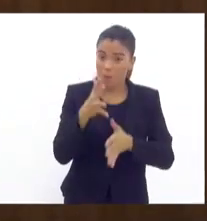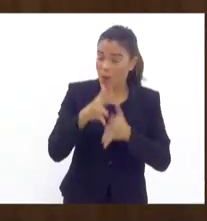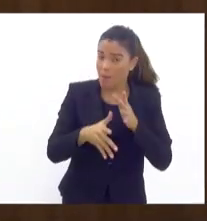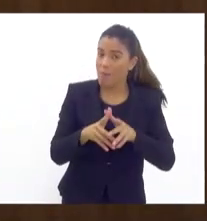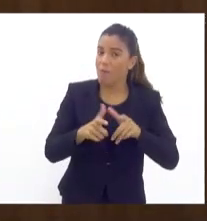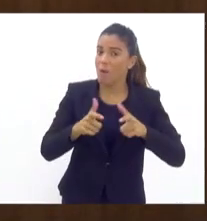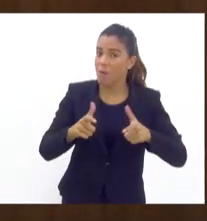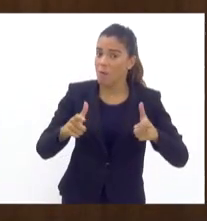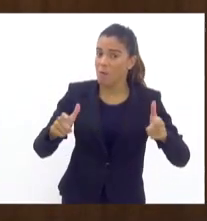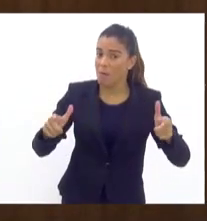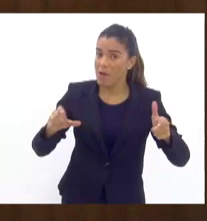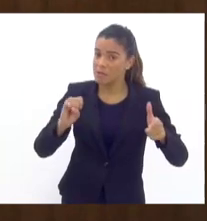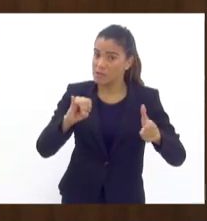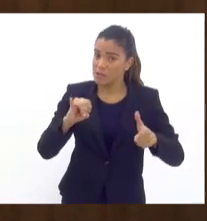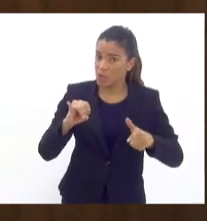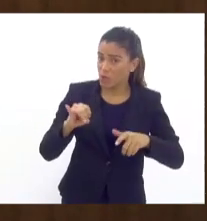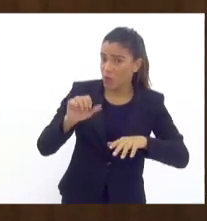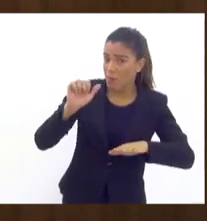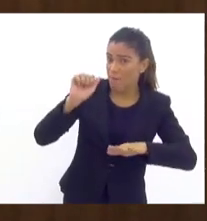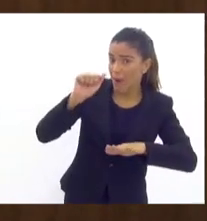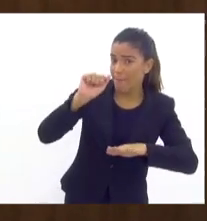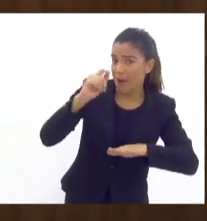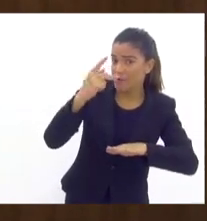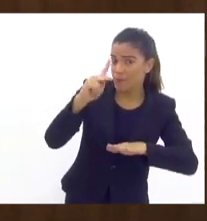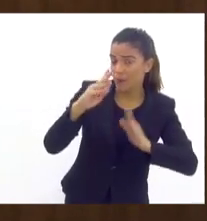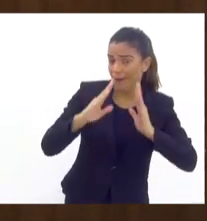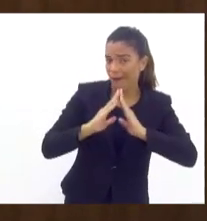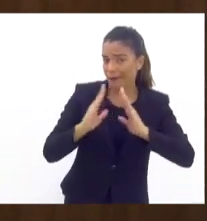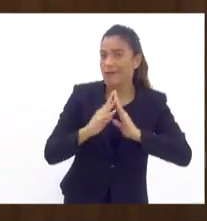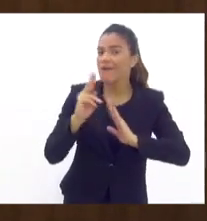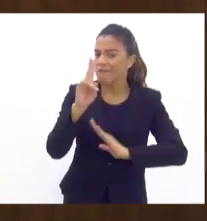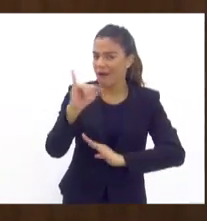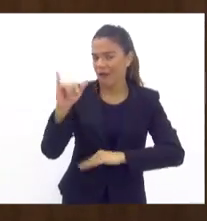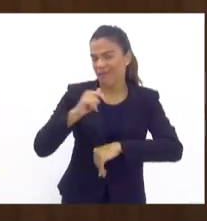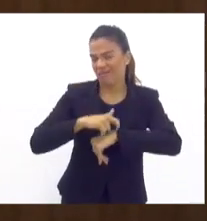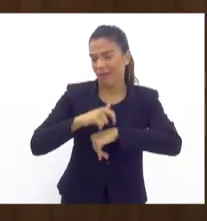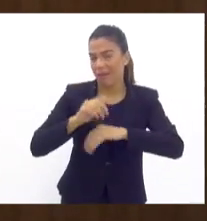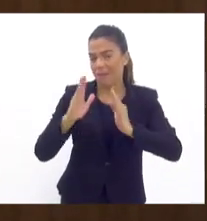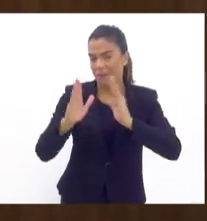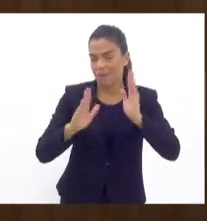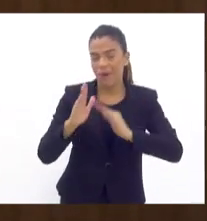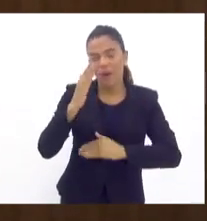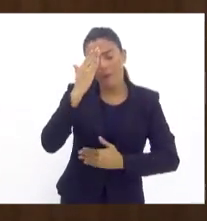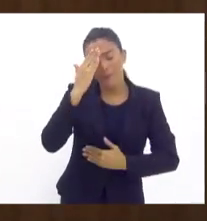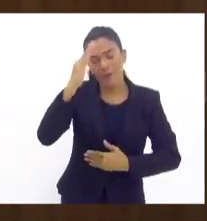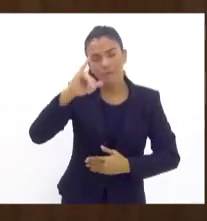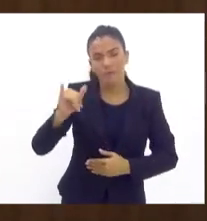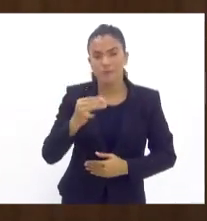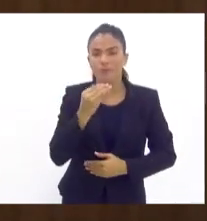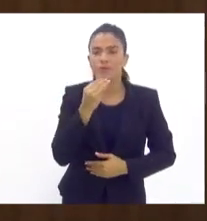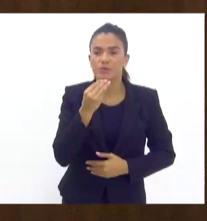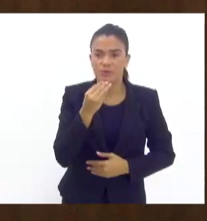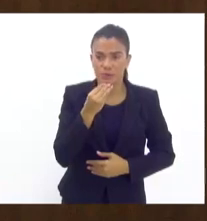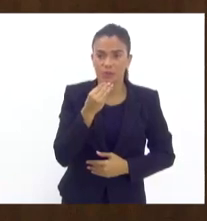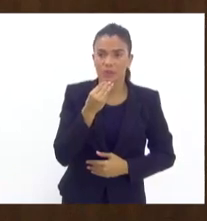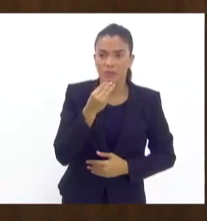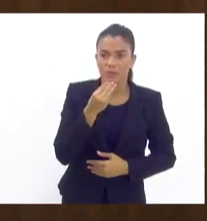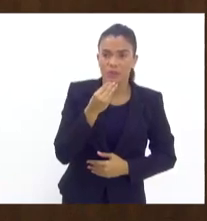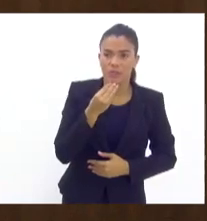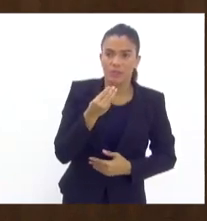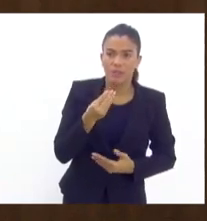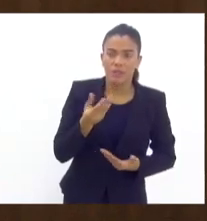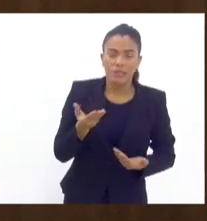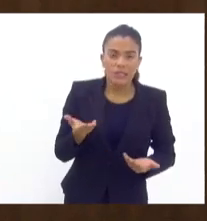ainda não chegou na sua porta, ele vai chegar. É questão de tempo. Muito obrigado a todos pela oportunidade. Espero que não